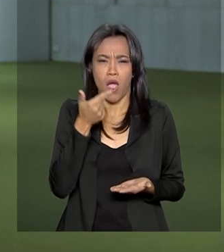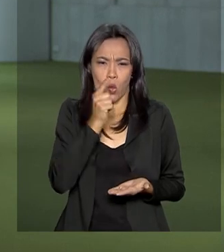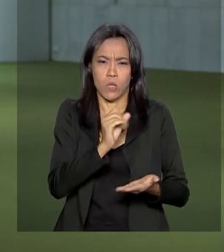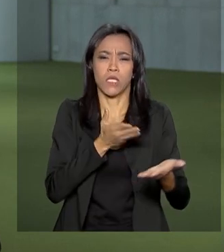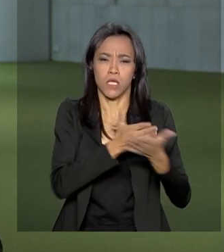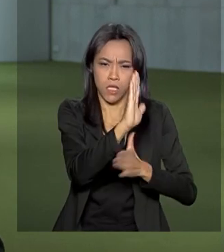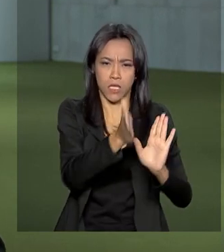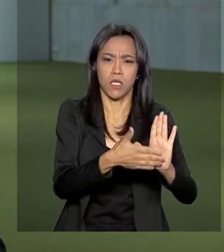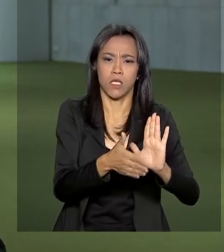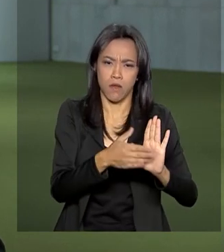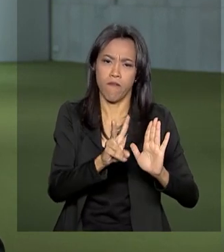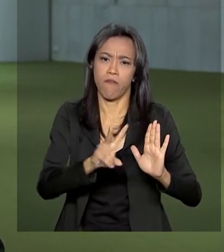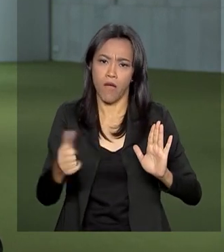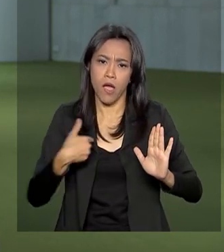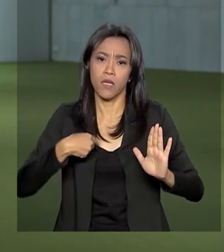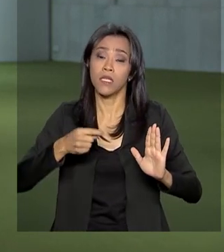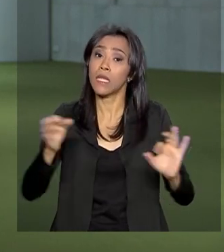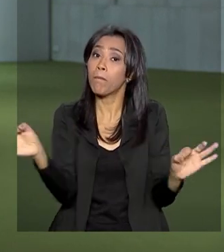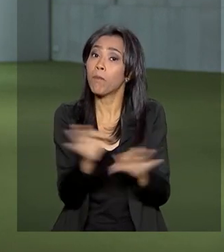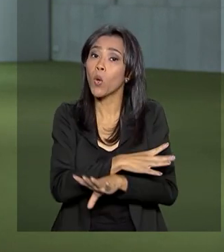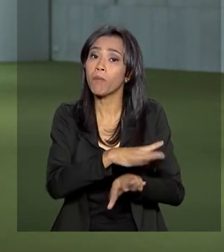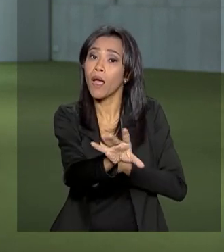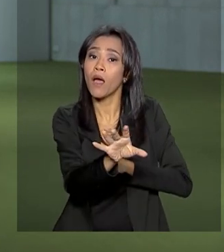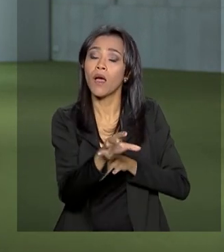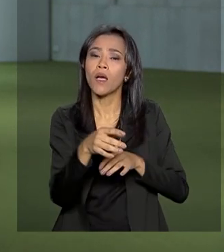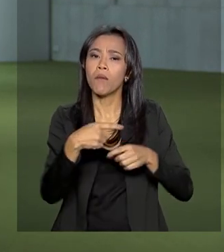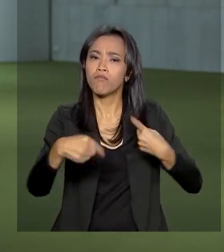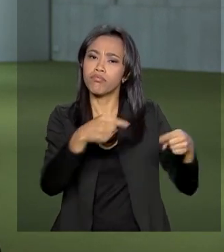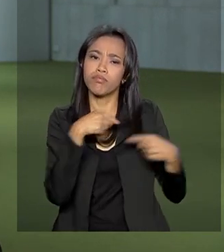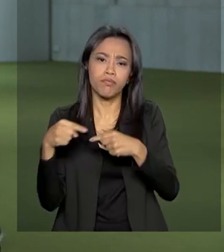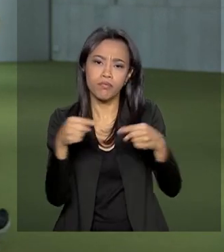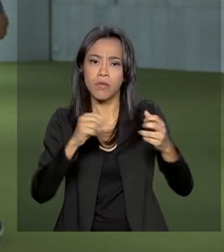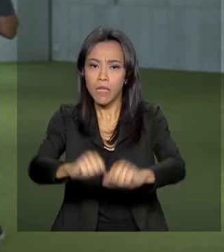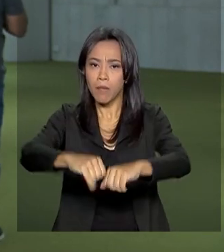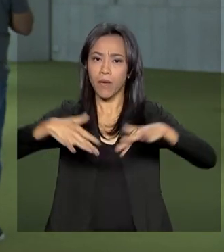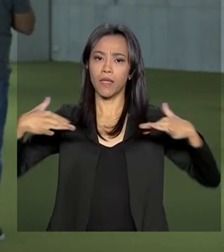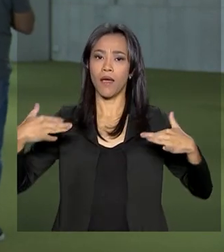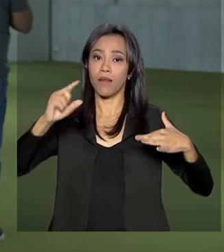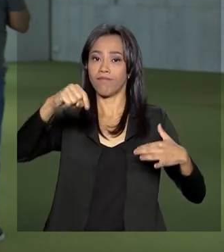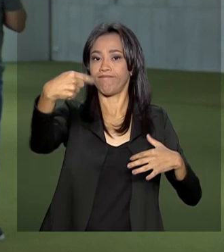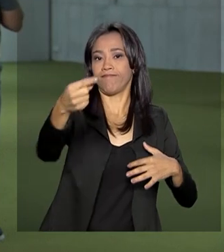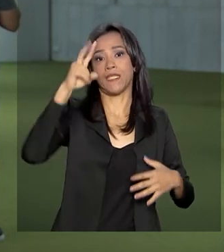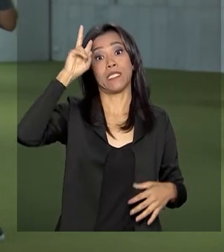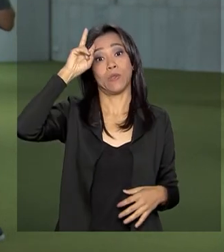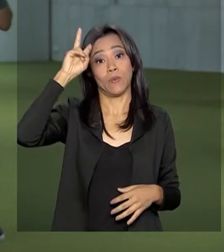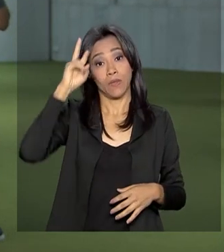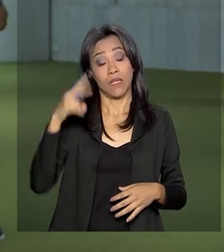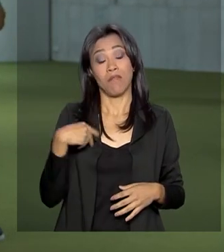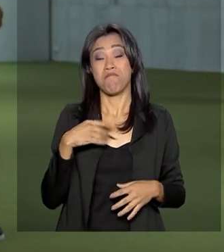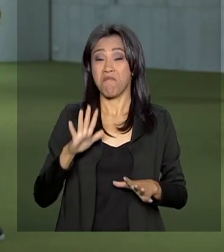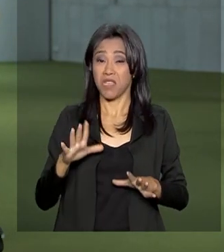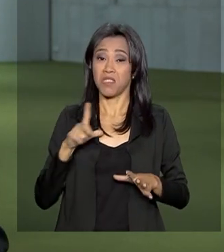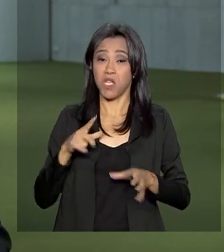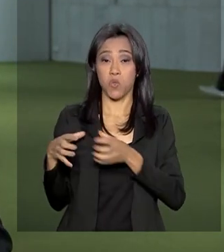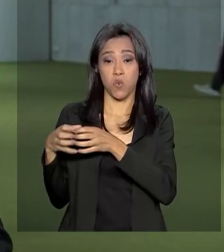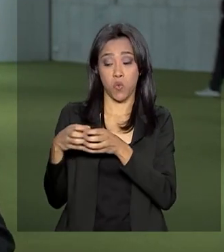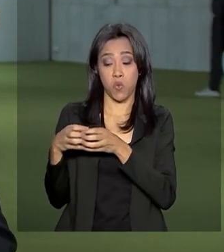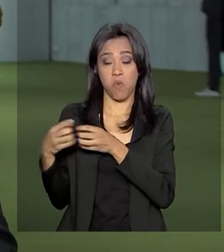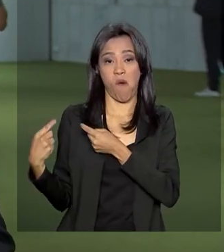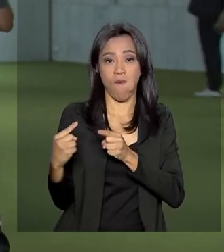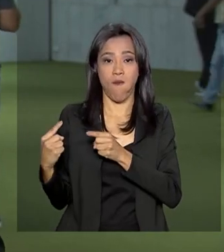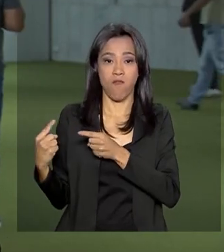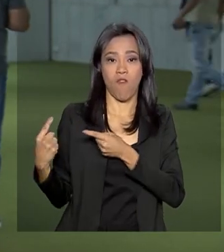e será pronta para ser discutida em plenário na segunda-feira que vem, apesar das tentativas da oposição de